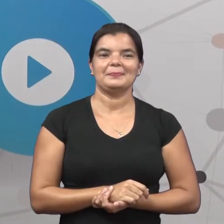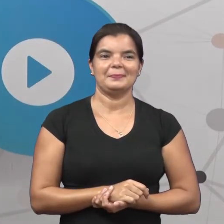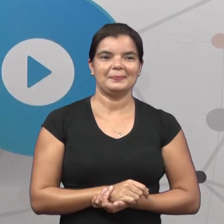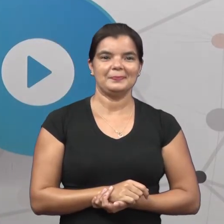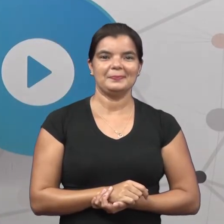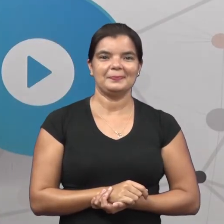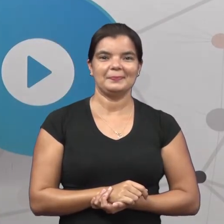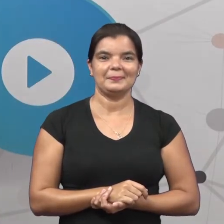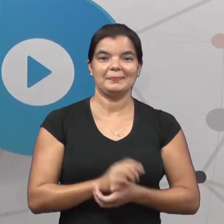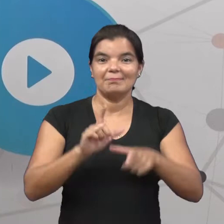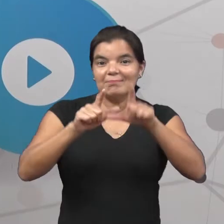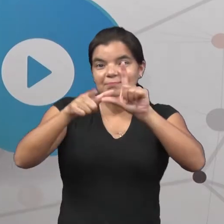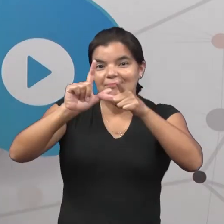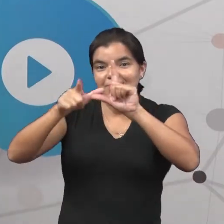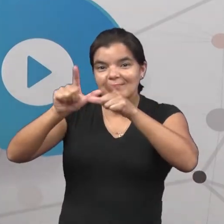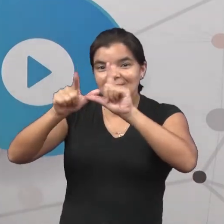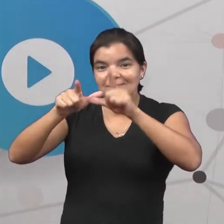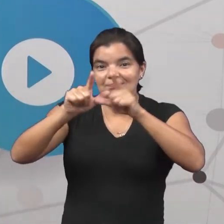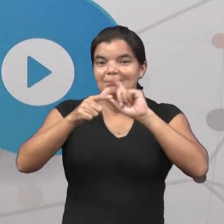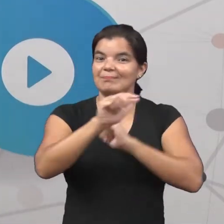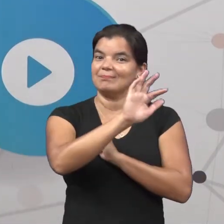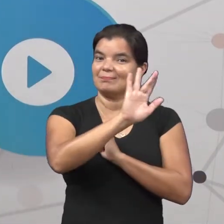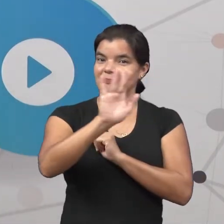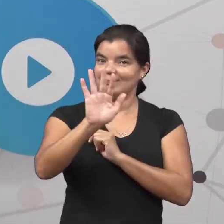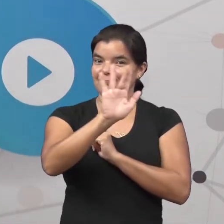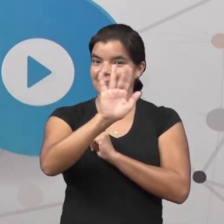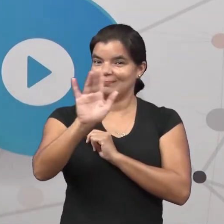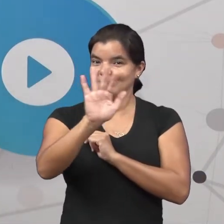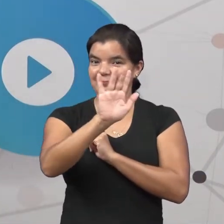Letrinhas do alfabeto.